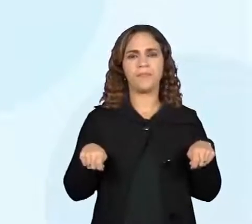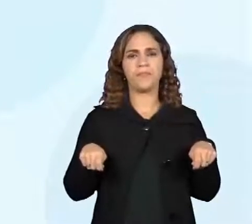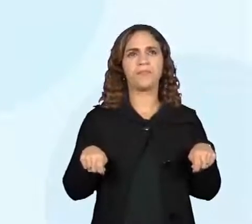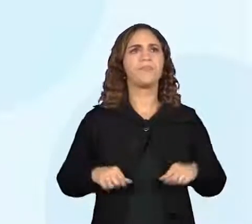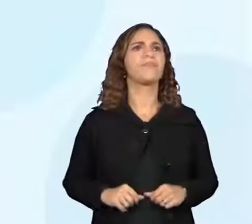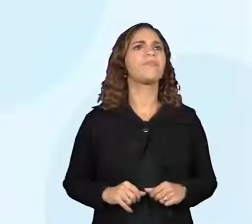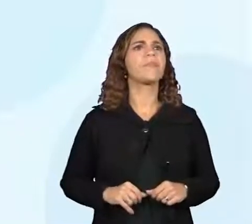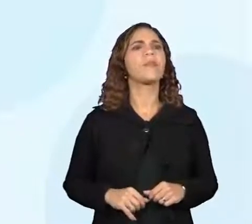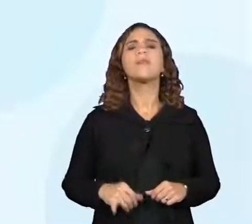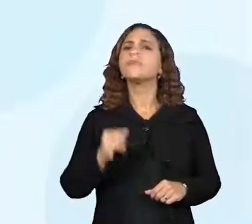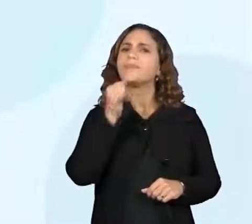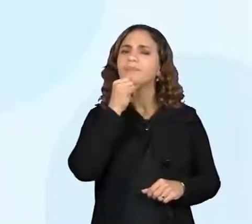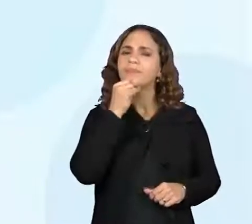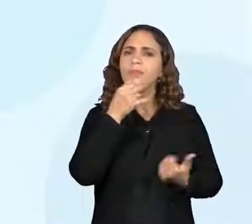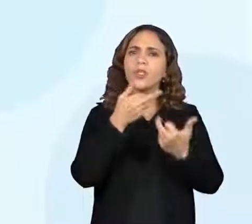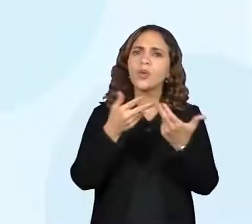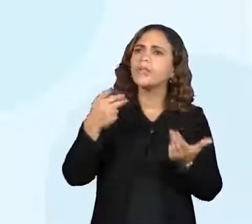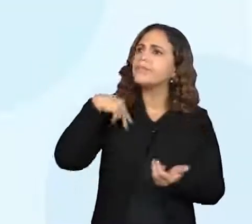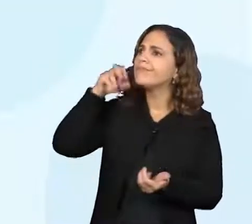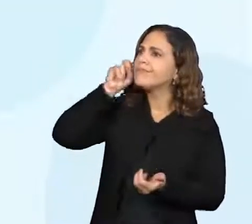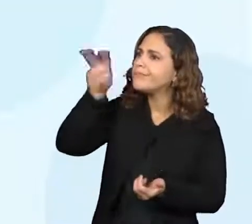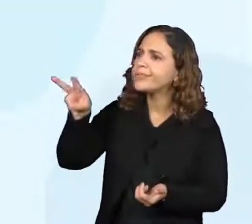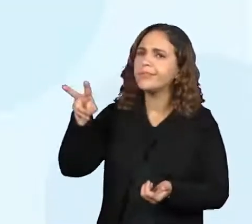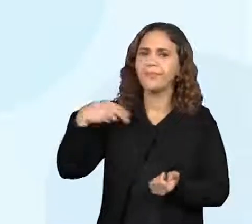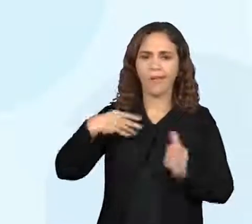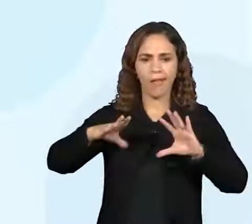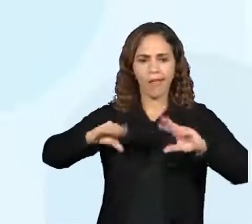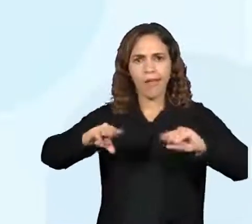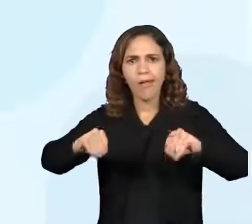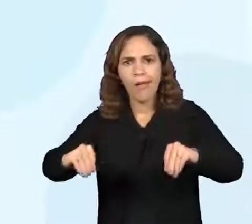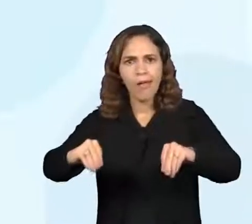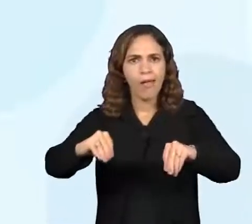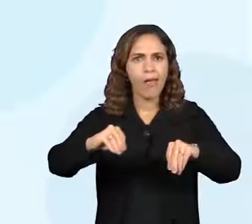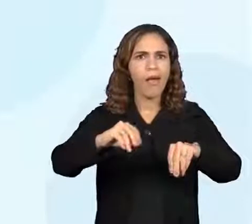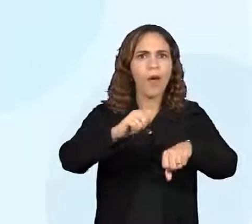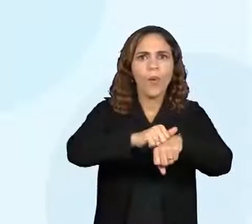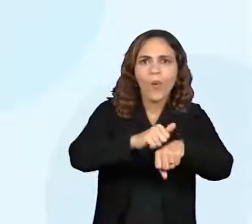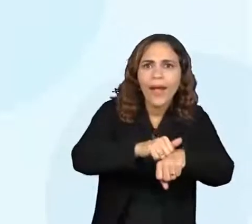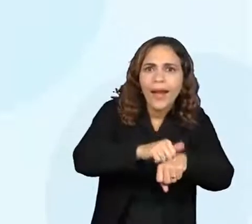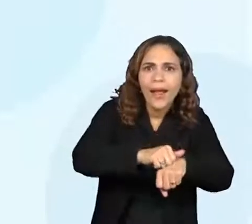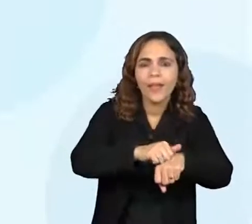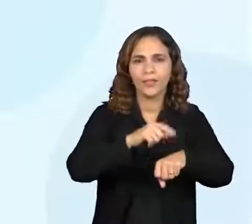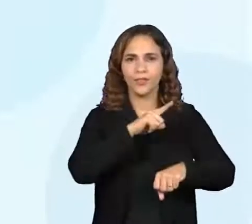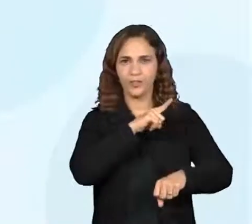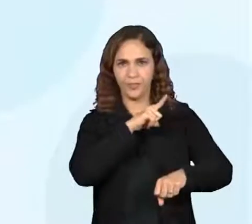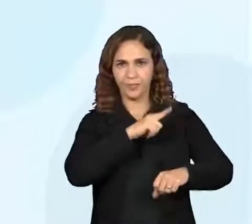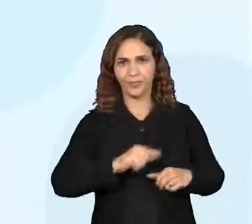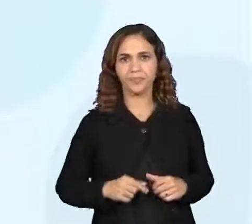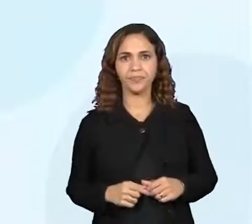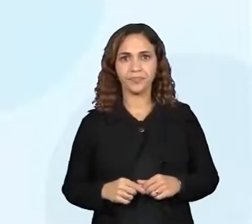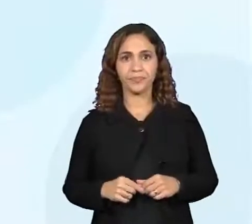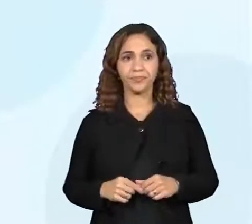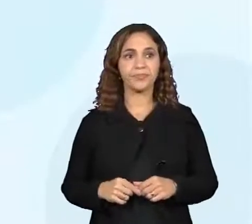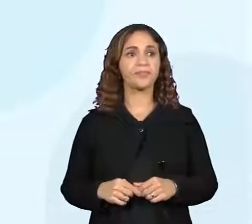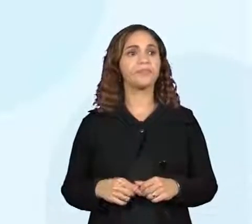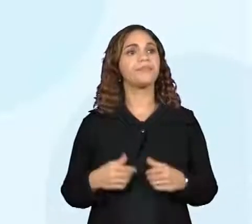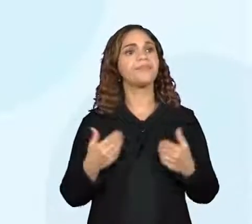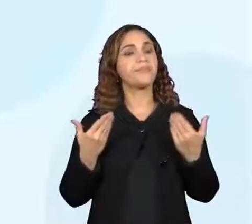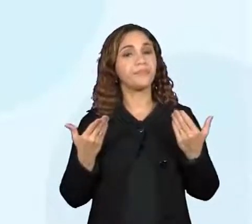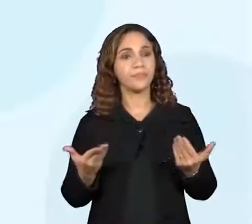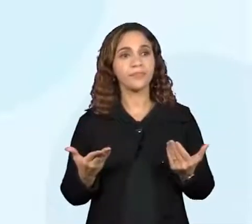elementos físicos que eu consigo tocar. E, portanto,